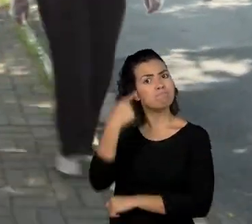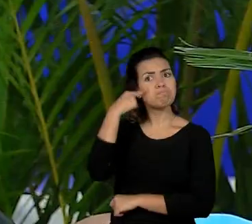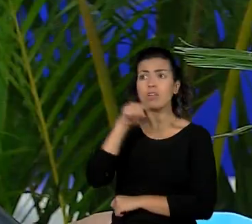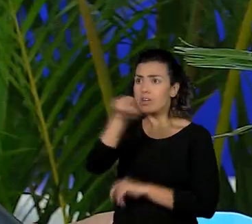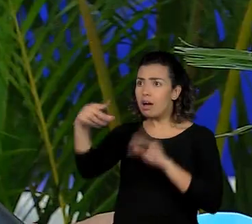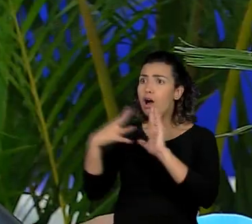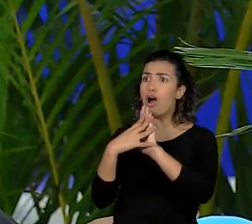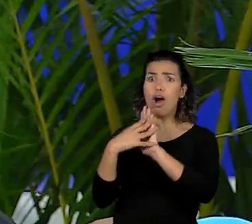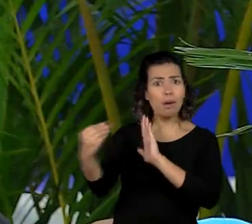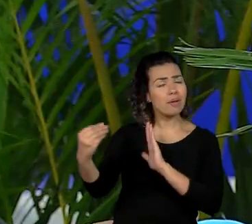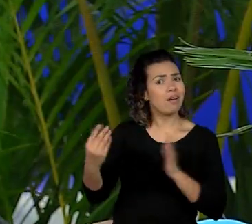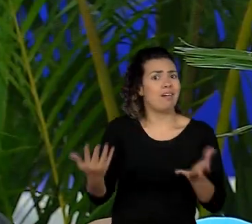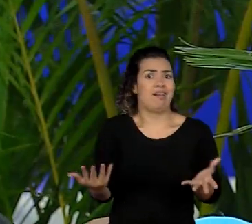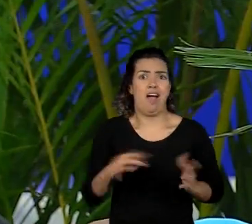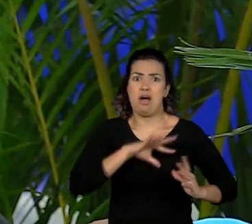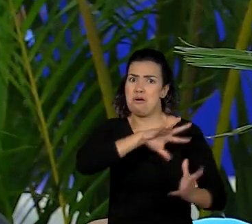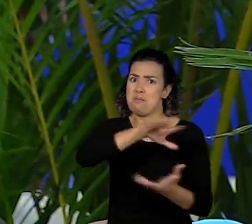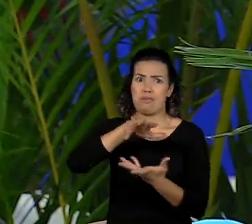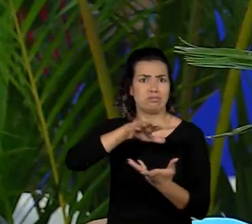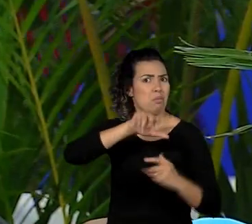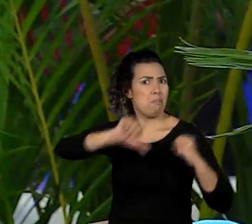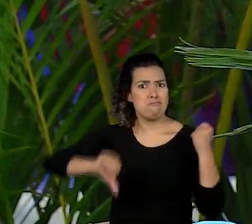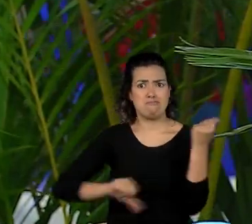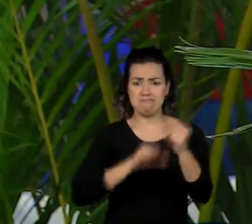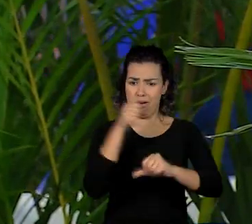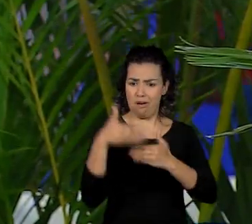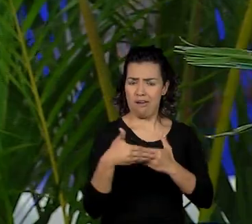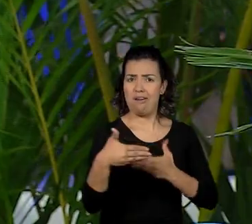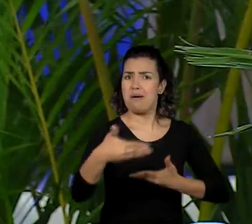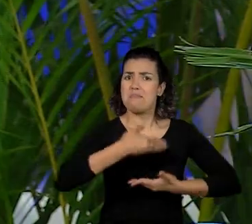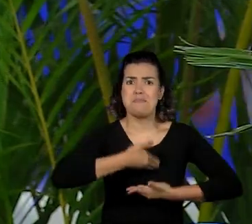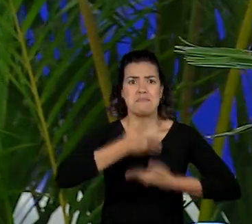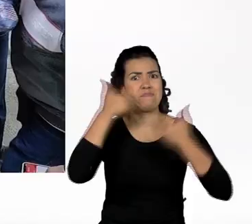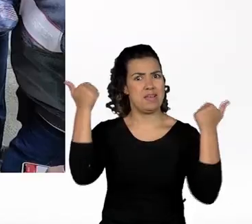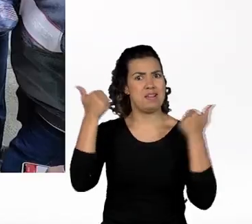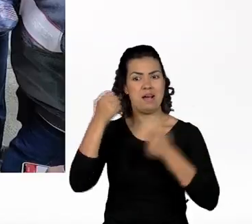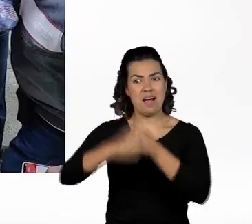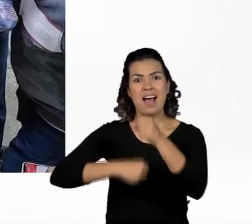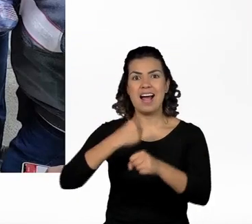parte, o mundo com certeza vai dar certo e nós vamos alcançar as metas 2030.